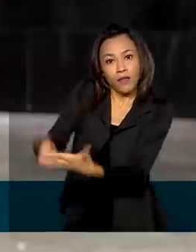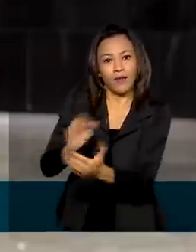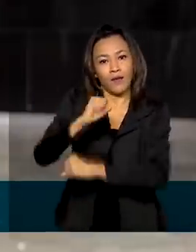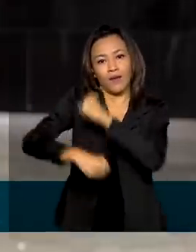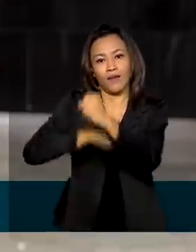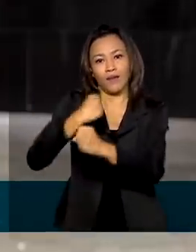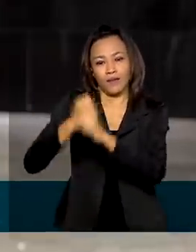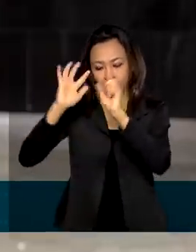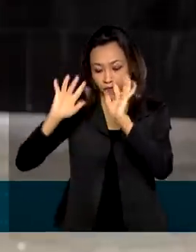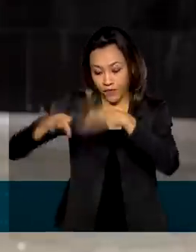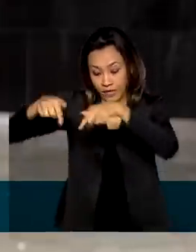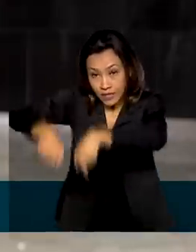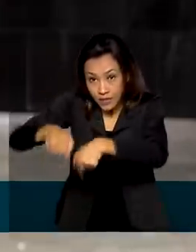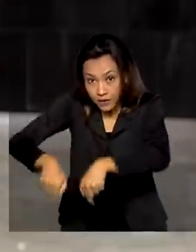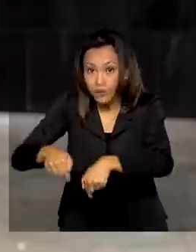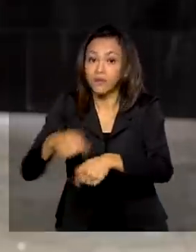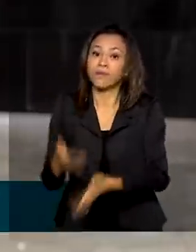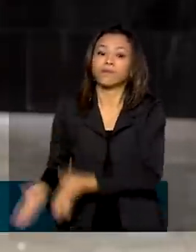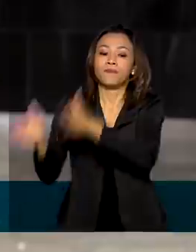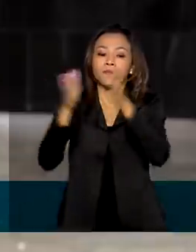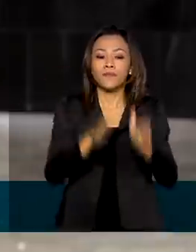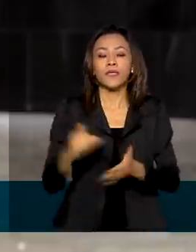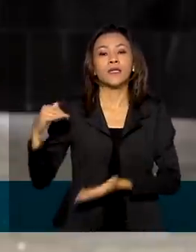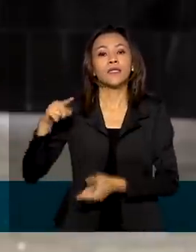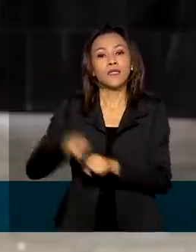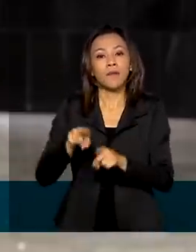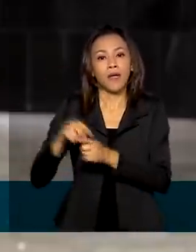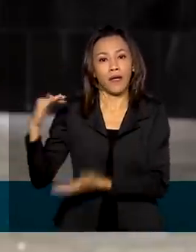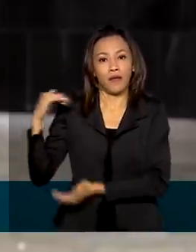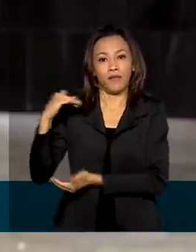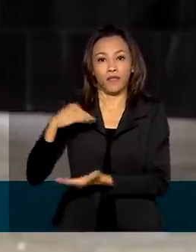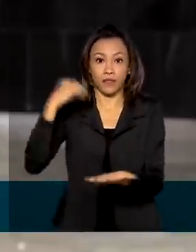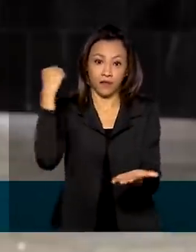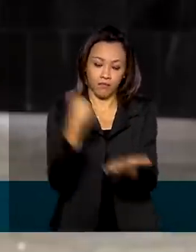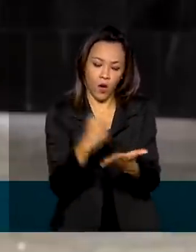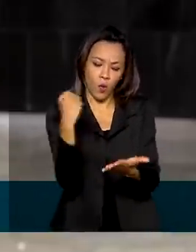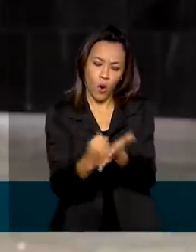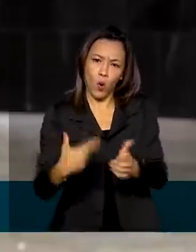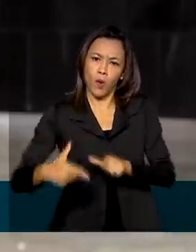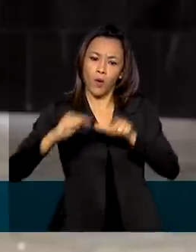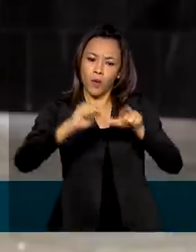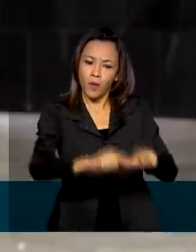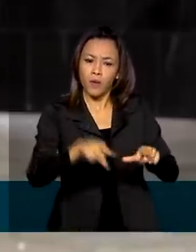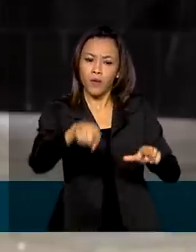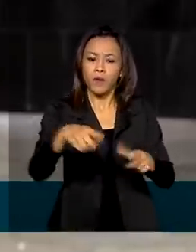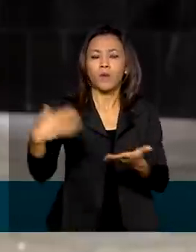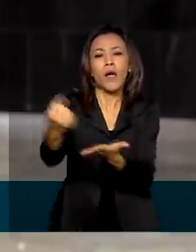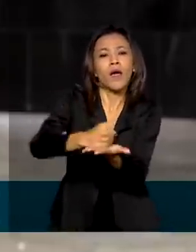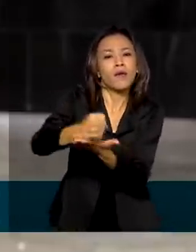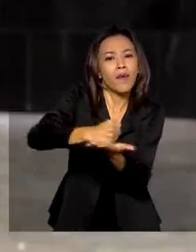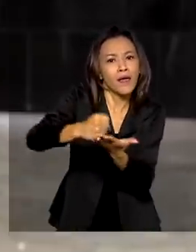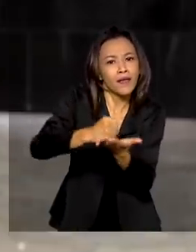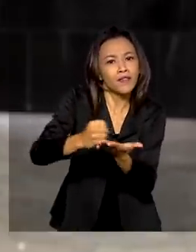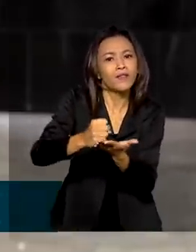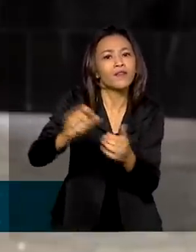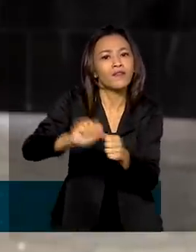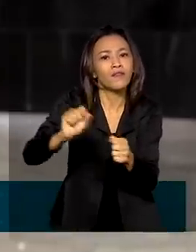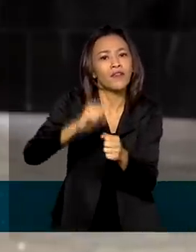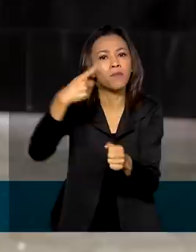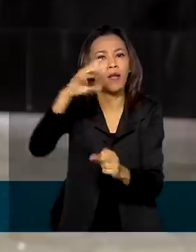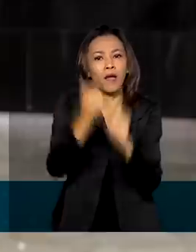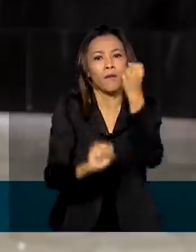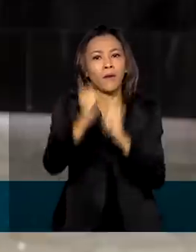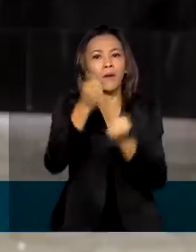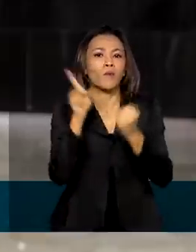A Anvisa também anunciou o registro no Brasil do medicamento Remdesivir, produzido por uma farmacêutica norte-americana. É o